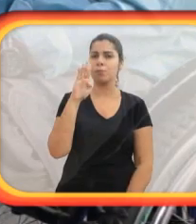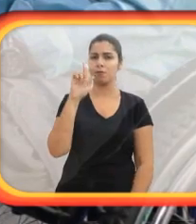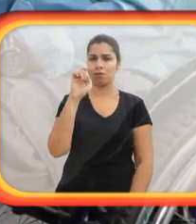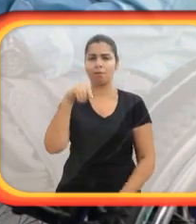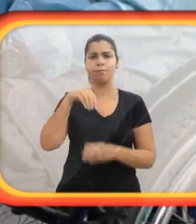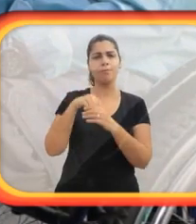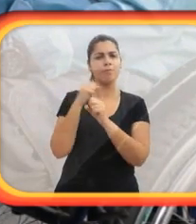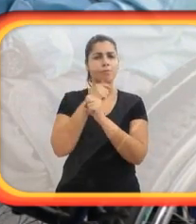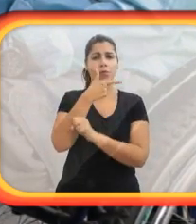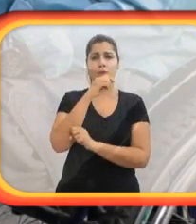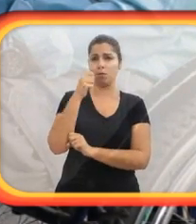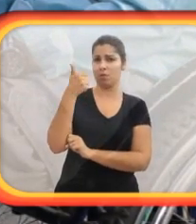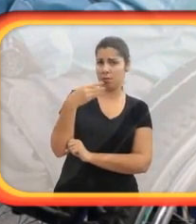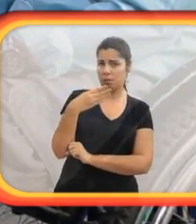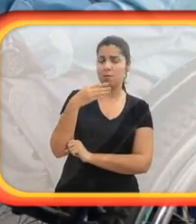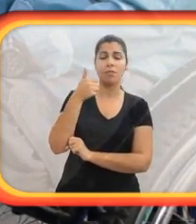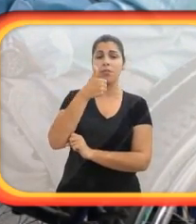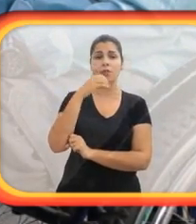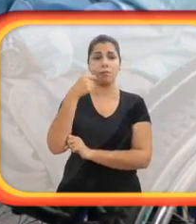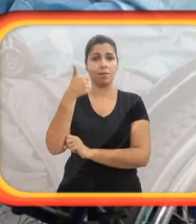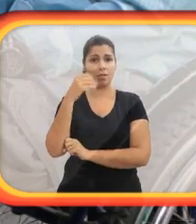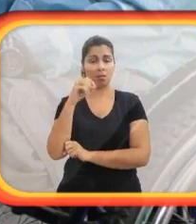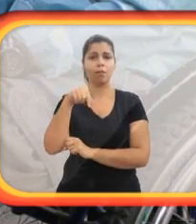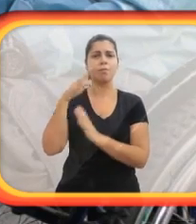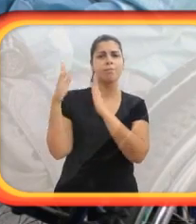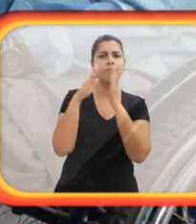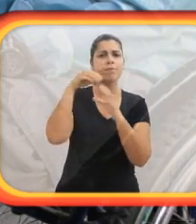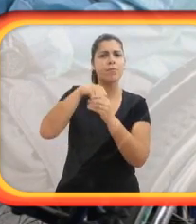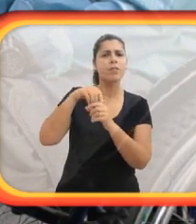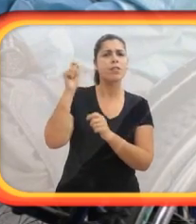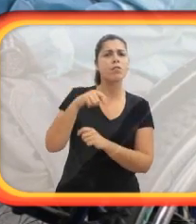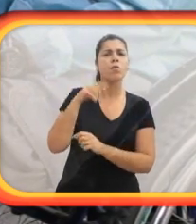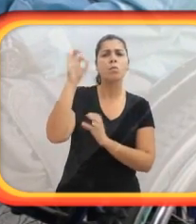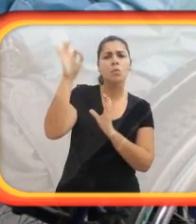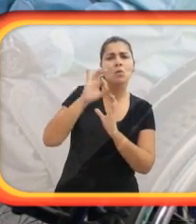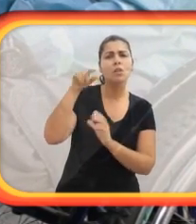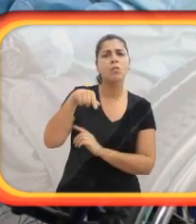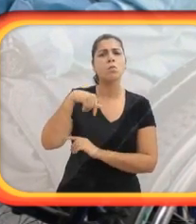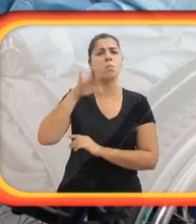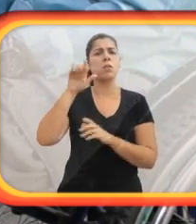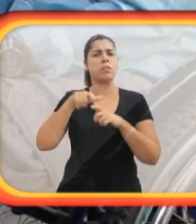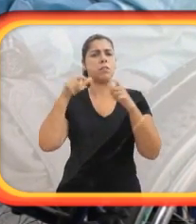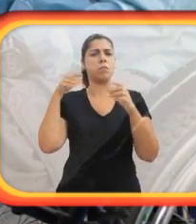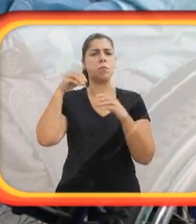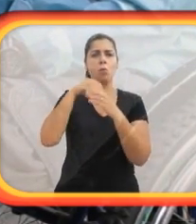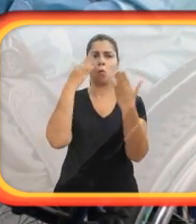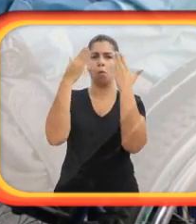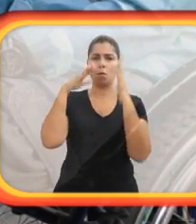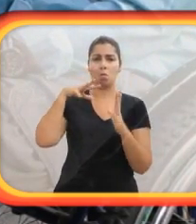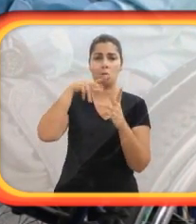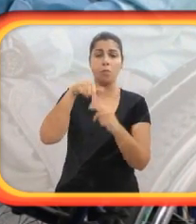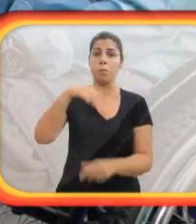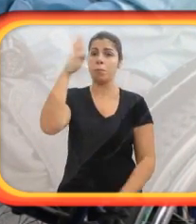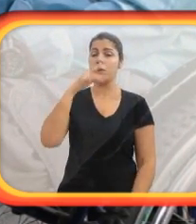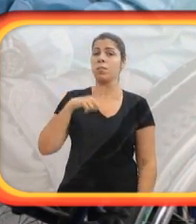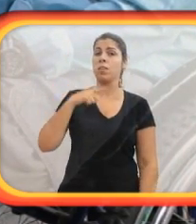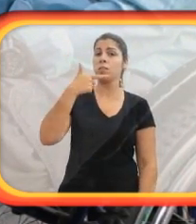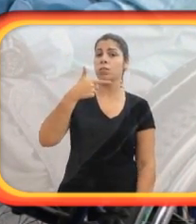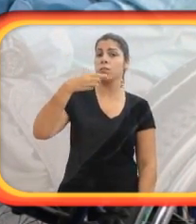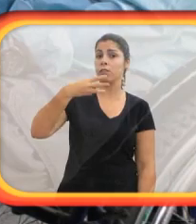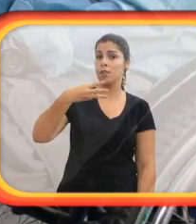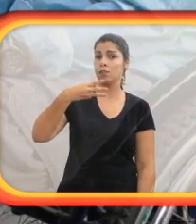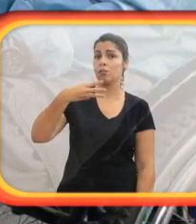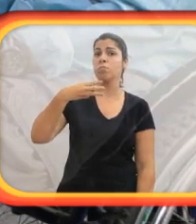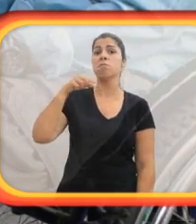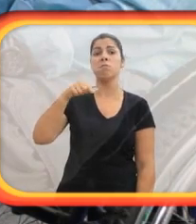mundo. No Brasil, nós usamos os dados do último censo, feito pelo IBGE em 2010. Essa média, ou seja,